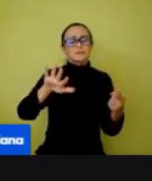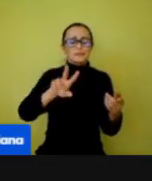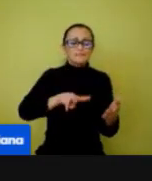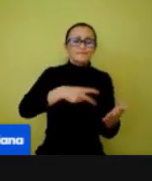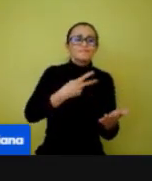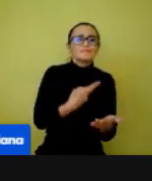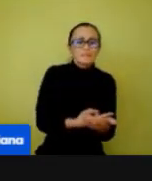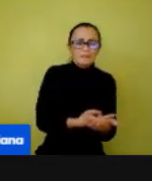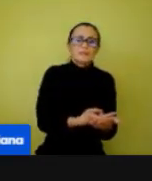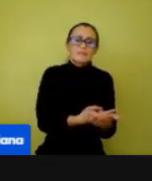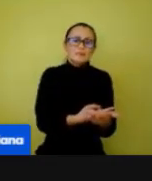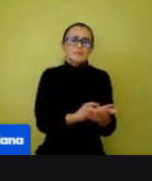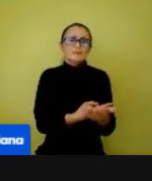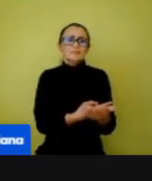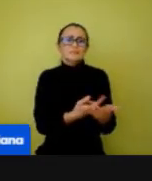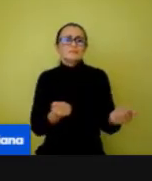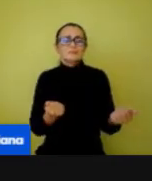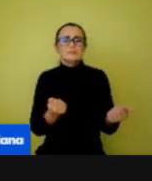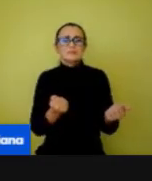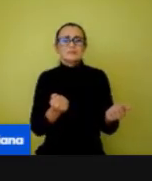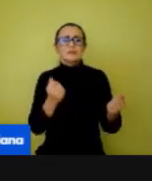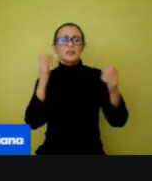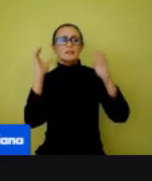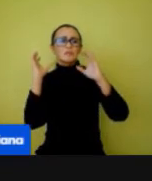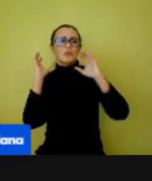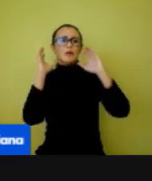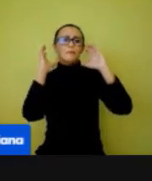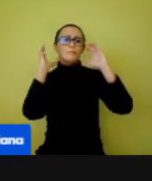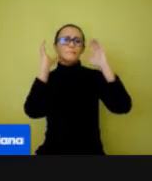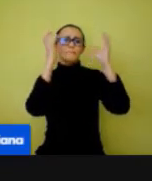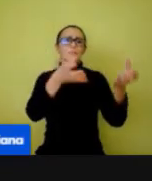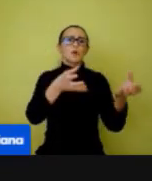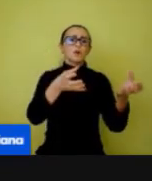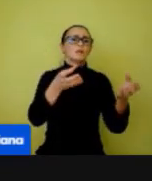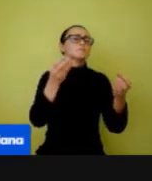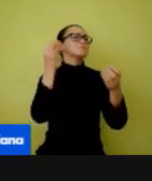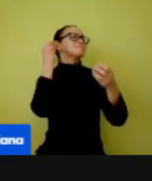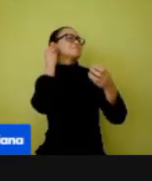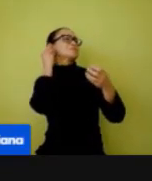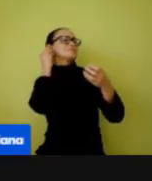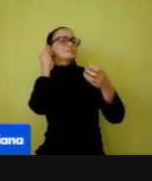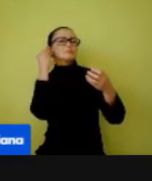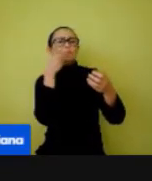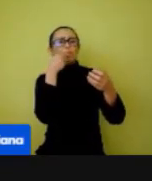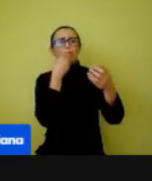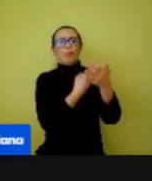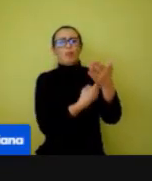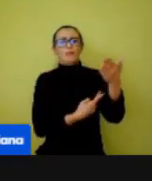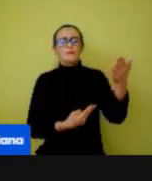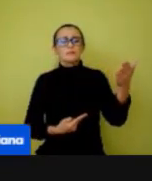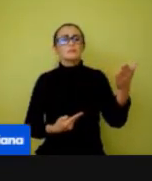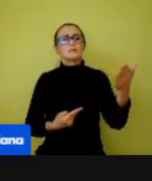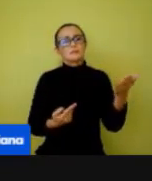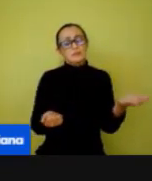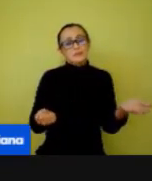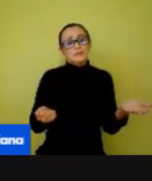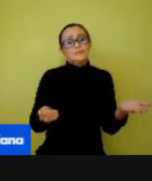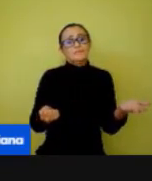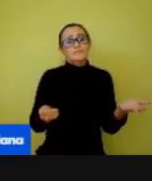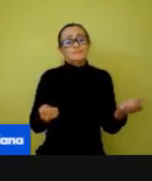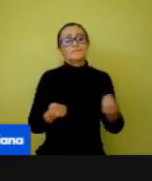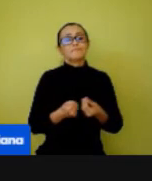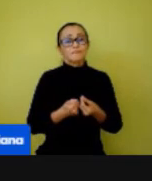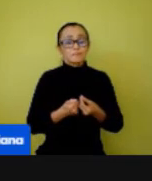bate uma bola na orelha dela, ou sai sangue, alguma coisa, vai ter uma